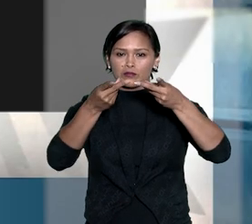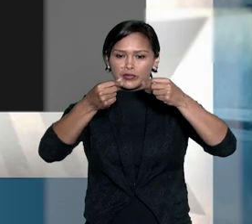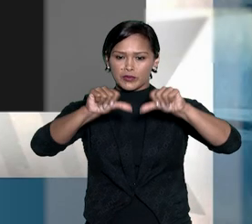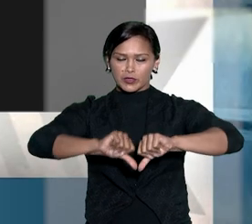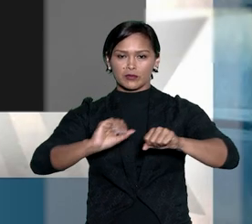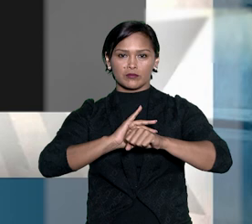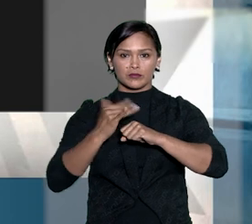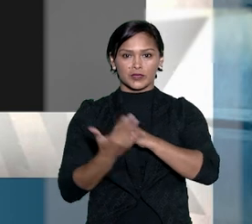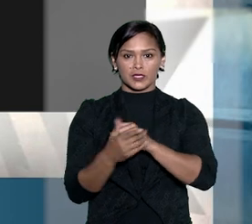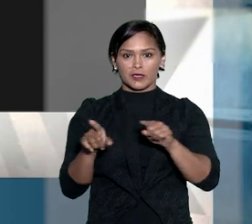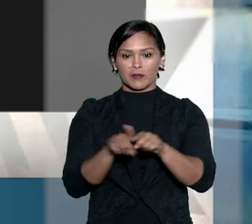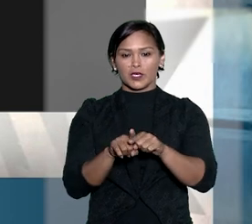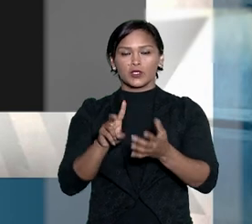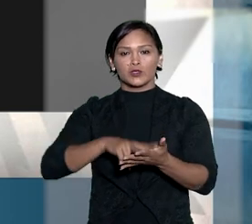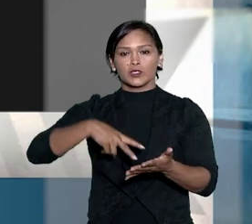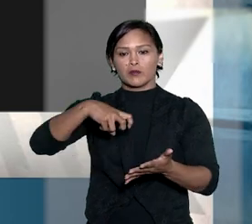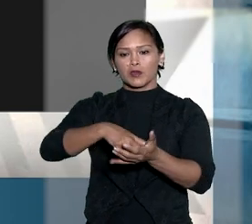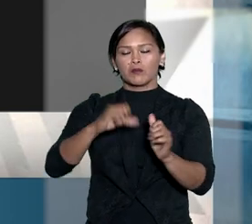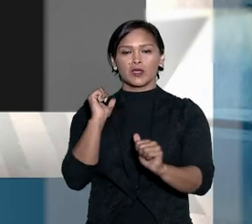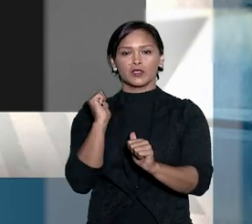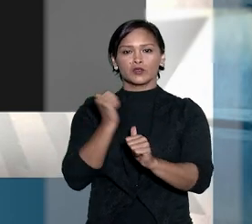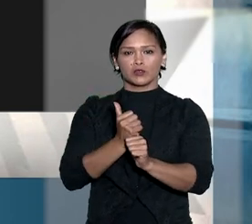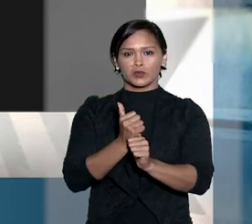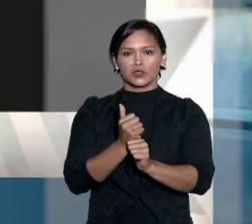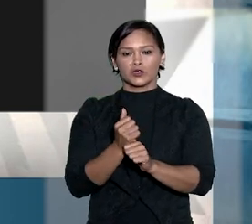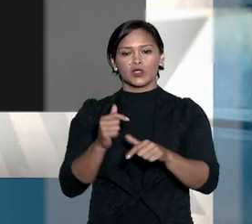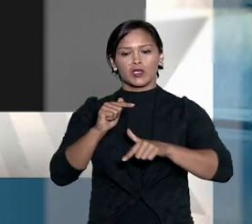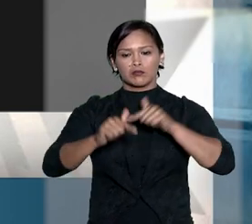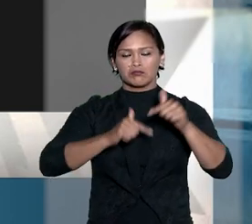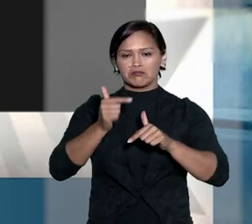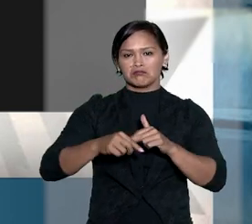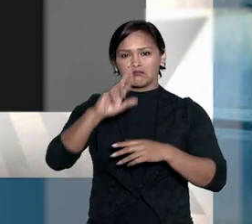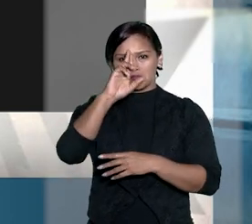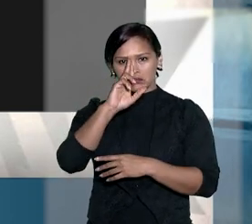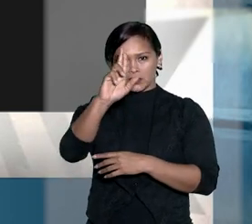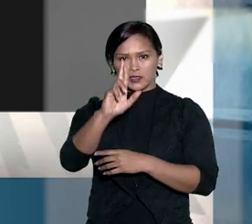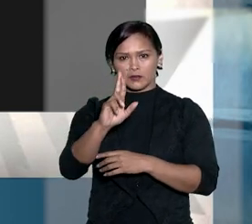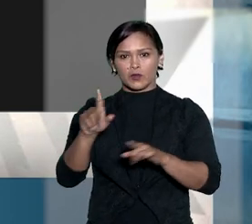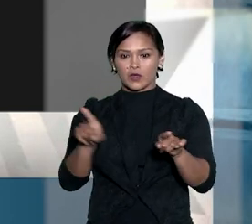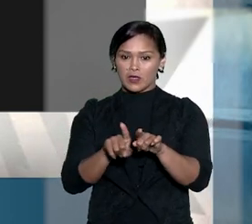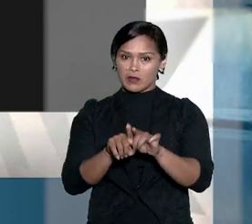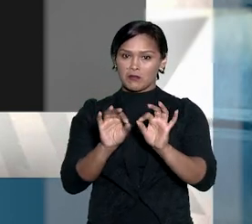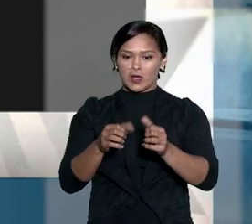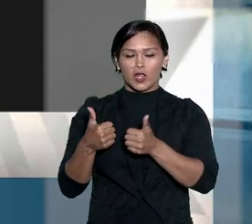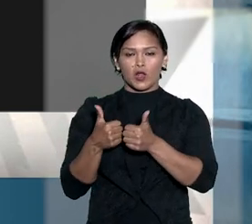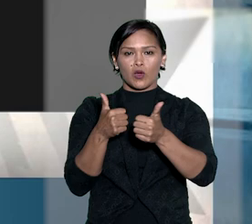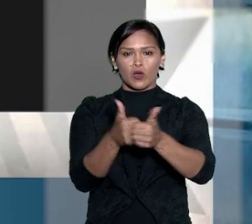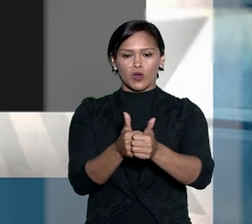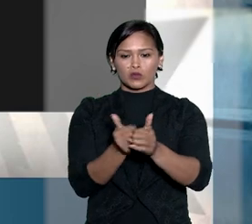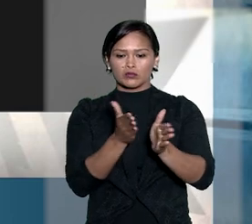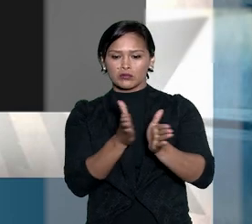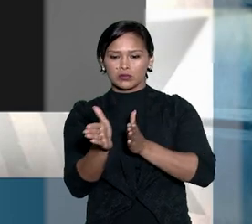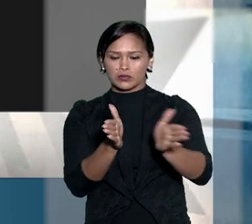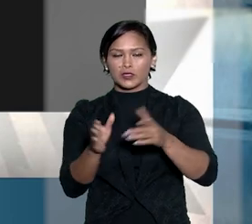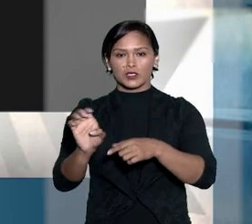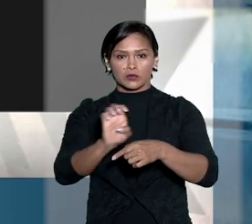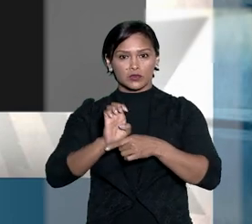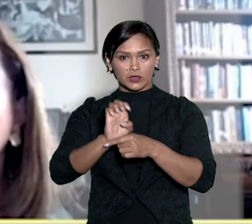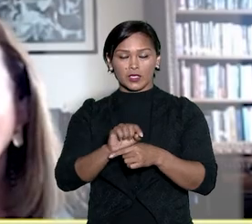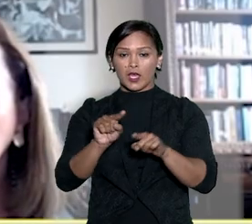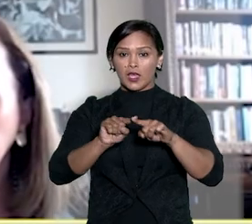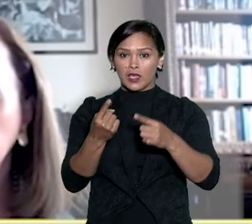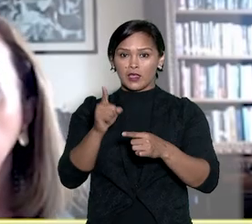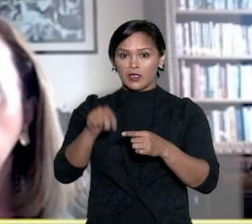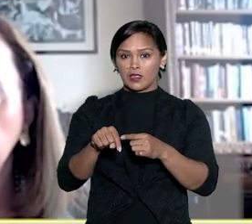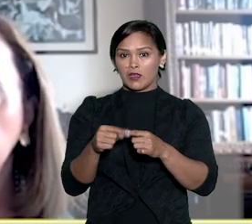os prejuízos da pandemia, sob pena de substituir a atuação dos gestores responsáveis pela condução dos destinos do Estado.